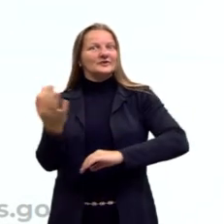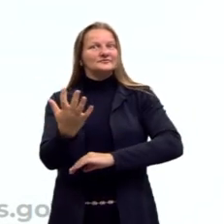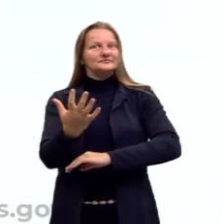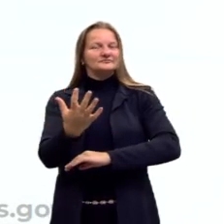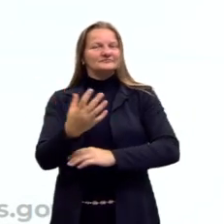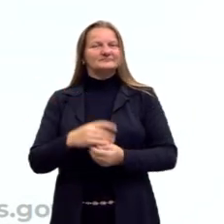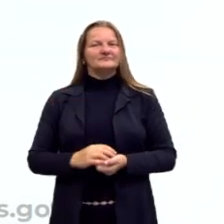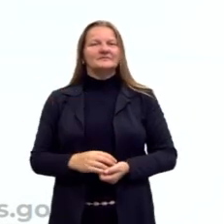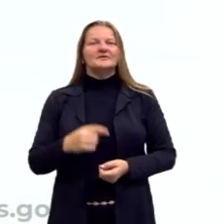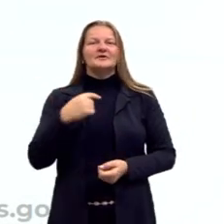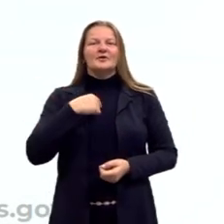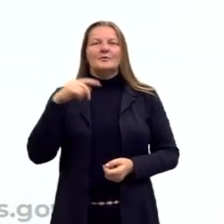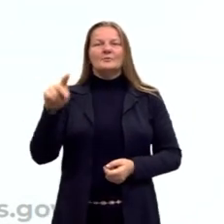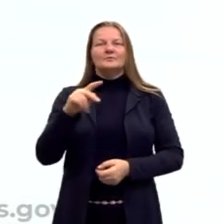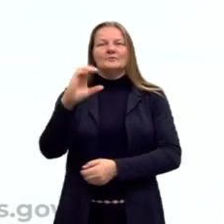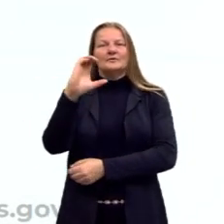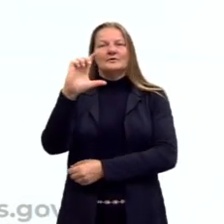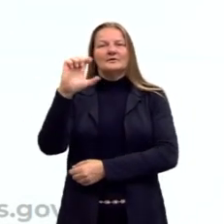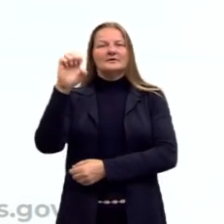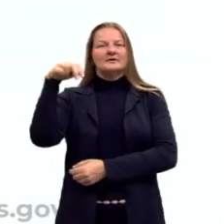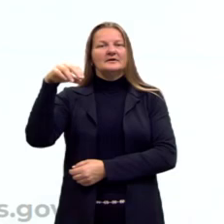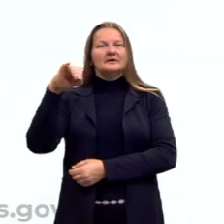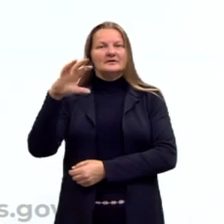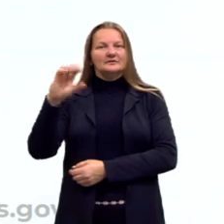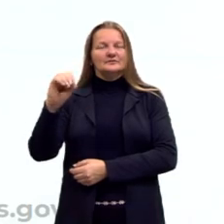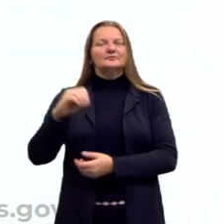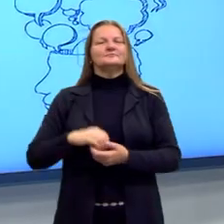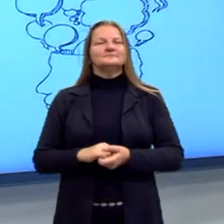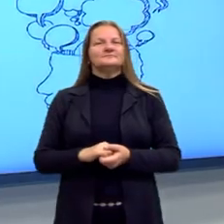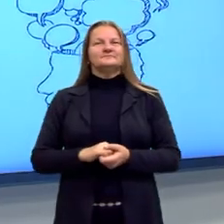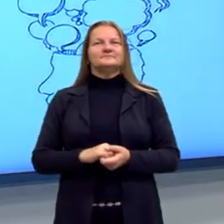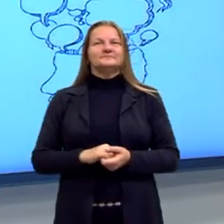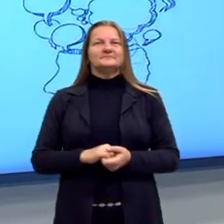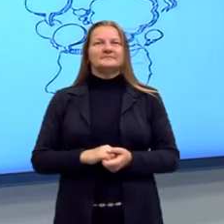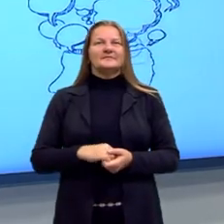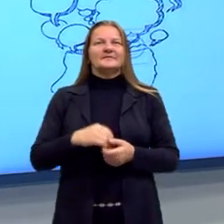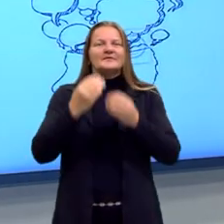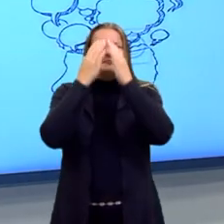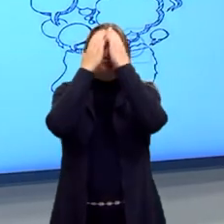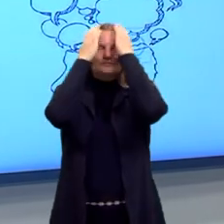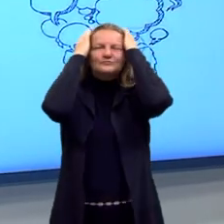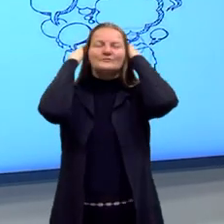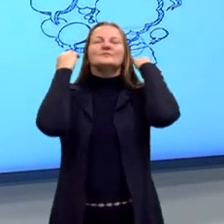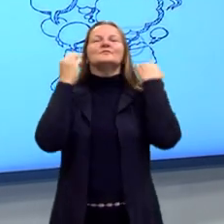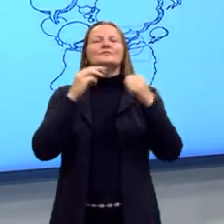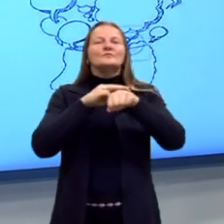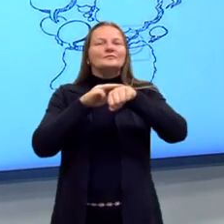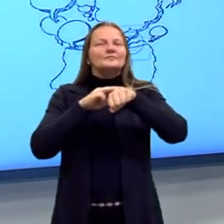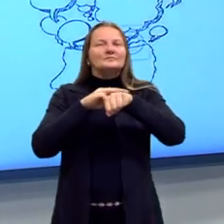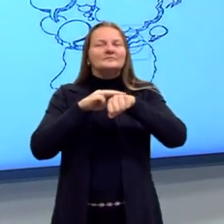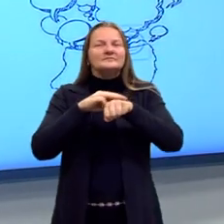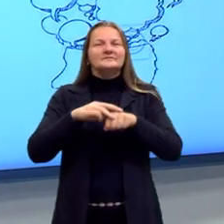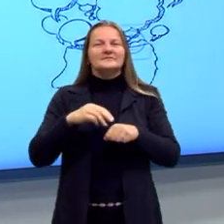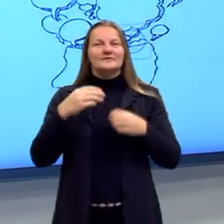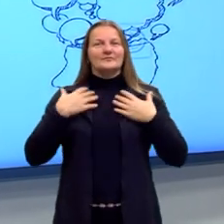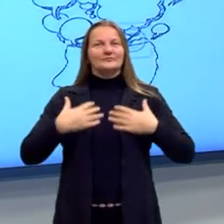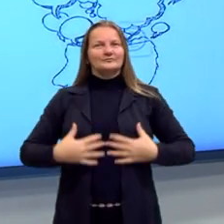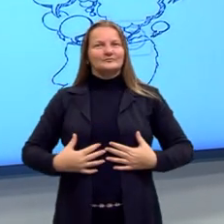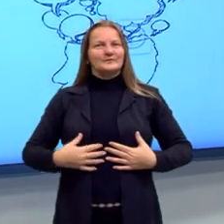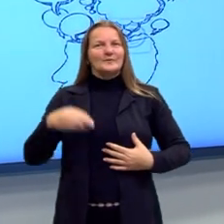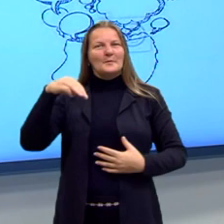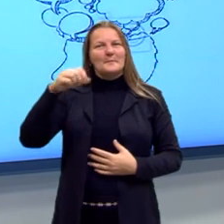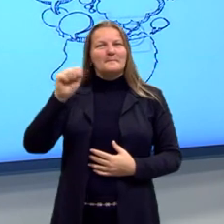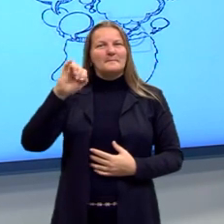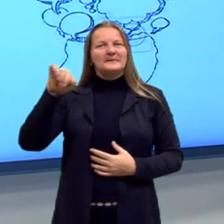Eu sou o professor Clênio Vianney Mazoneto, tenho cabelos e olhos castanhos, estou vestindo uma camiseta